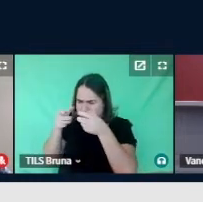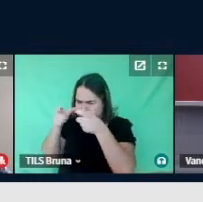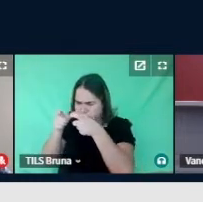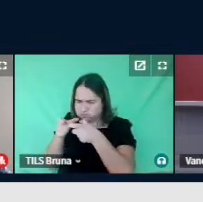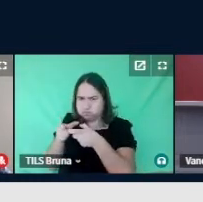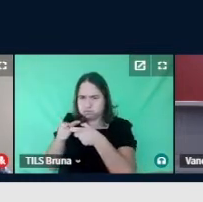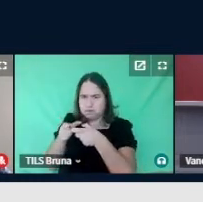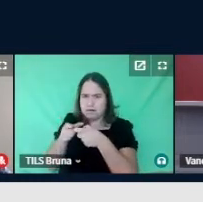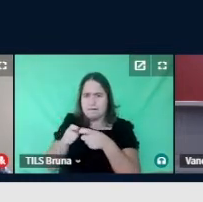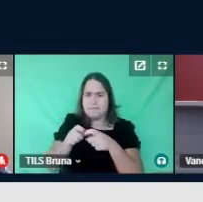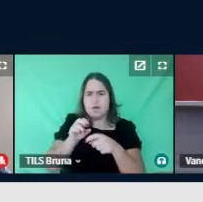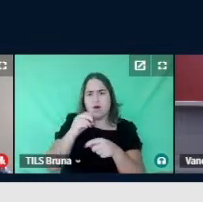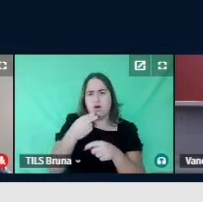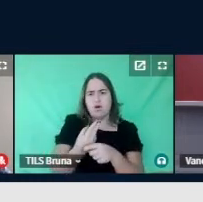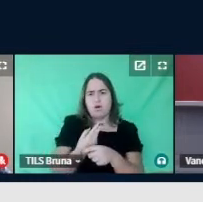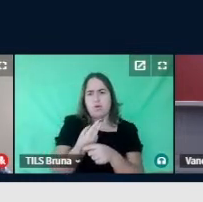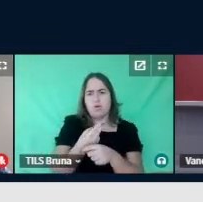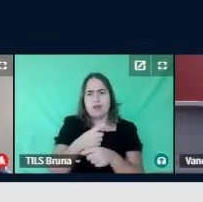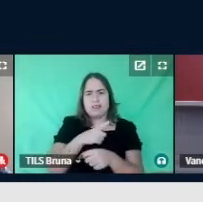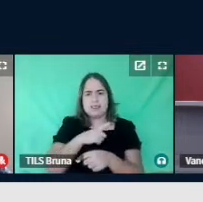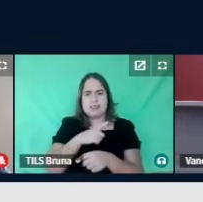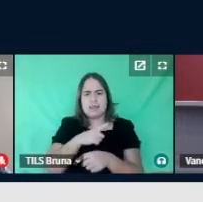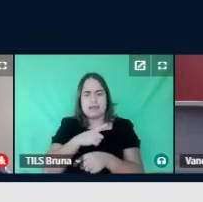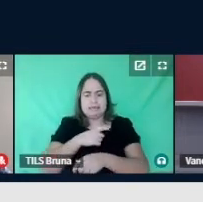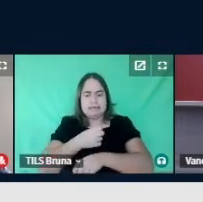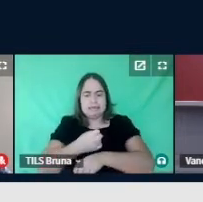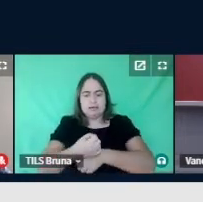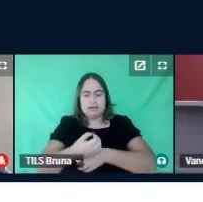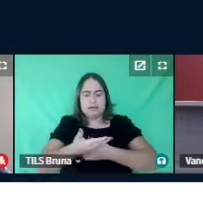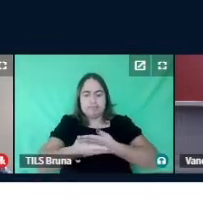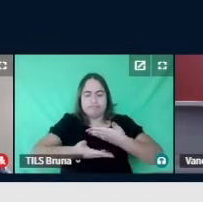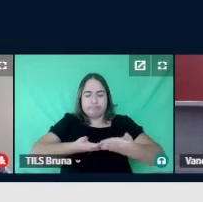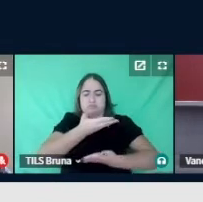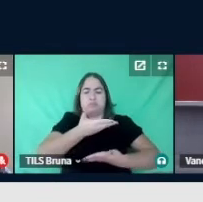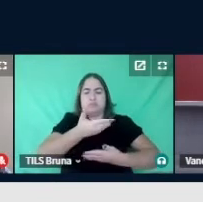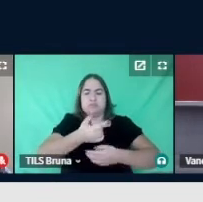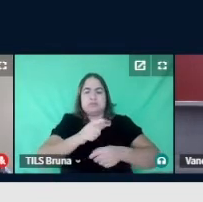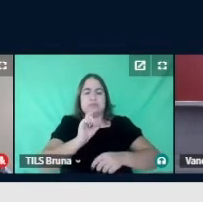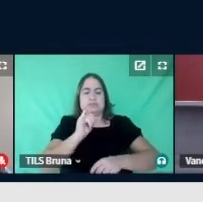hiper ou hiporreatividade a estímulos sensoriais.